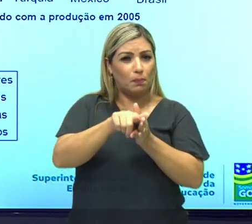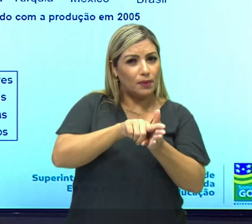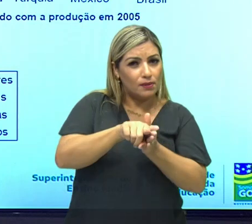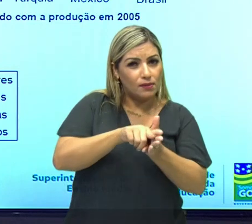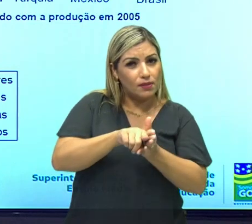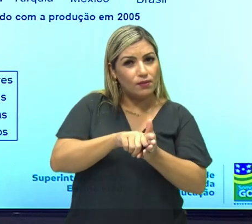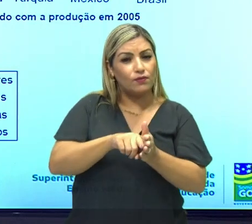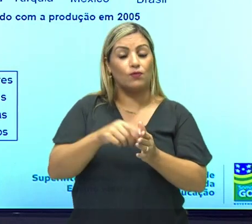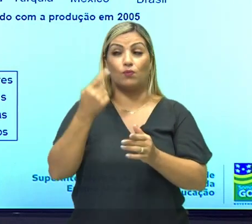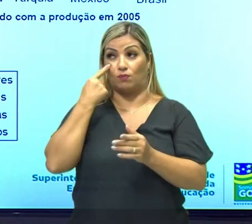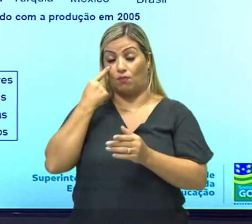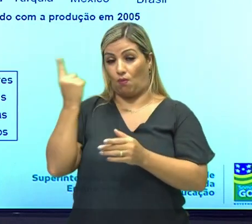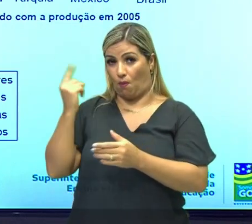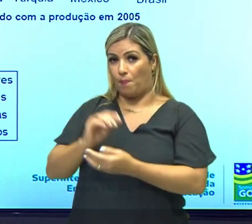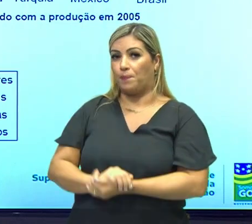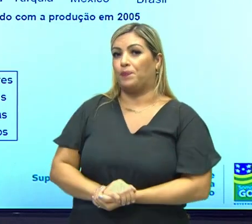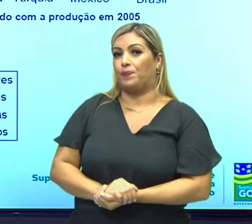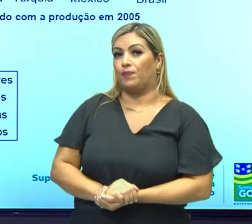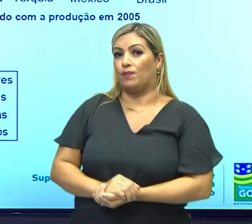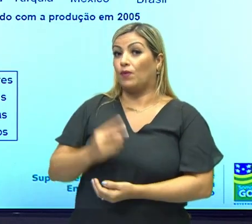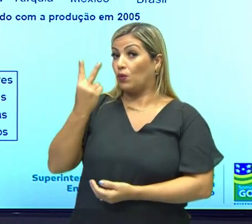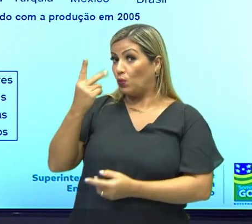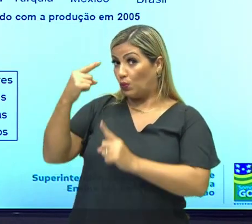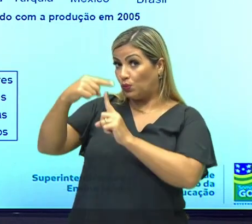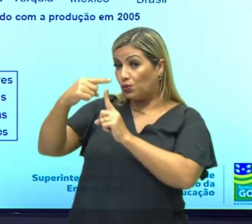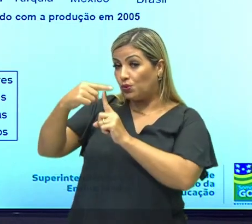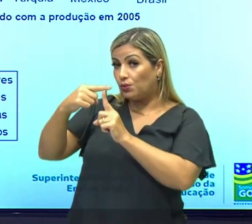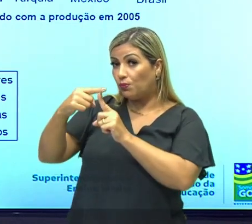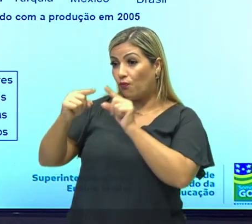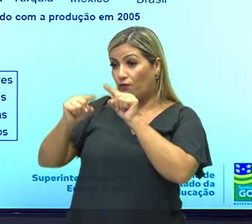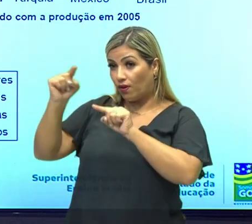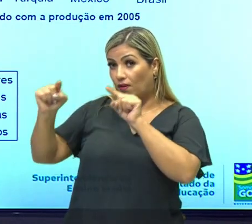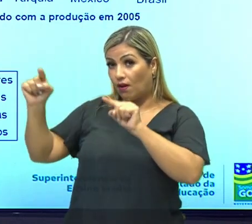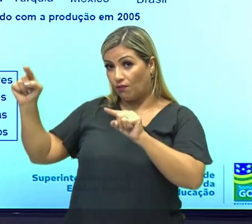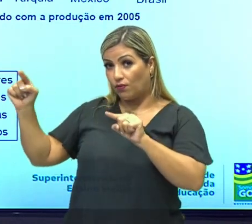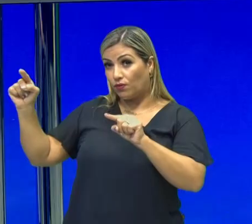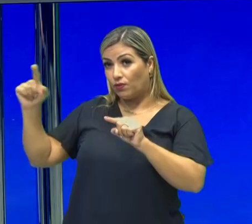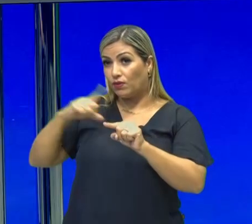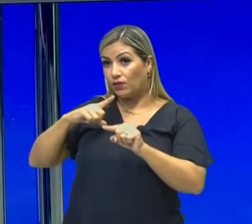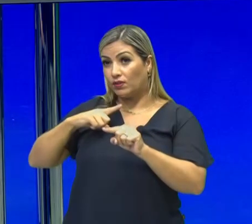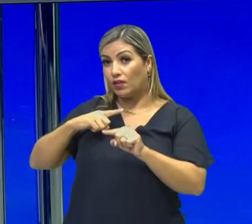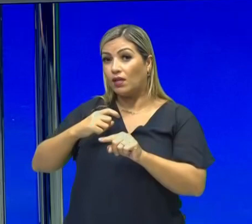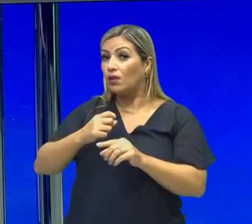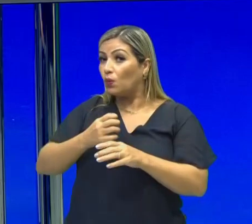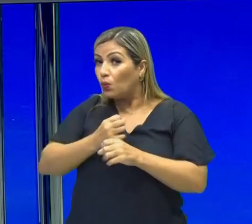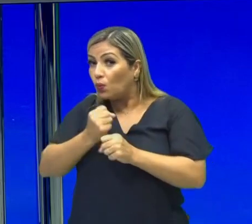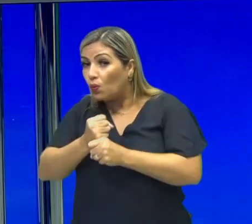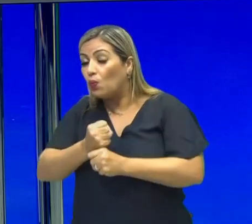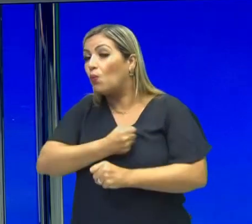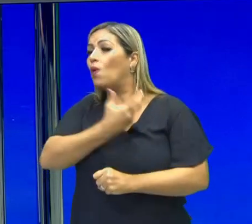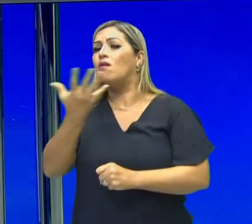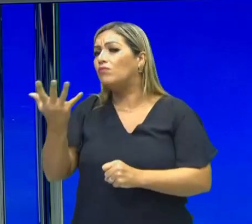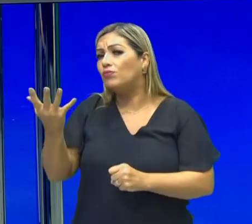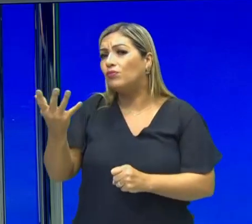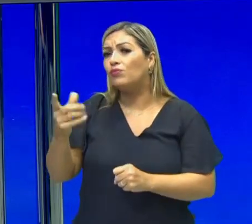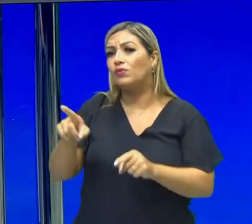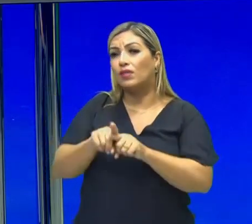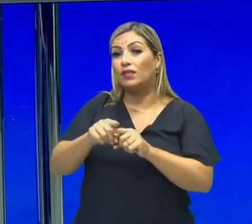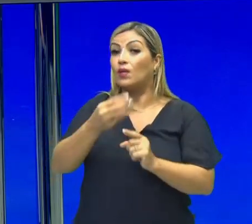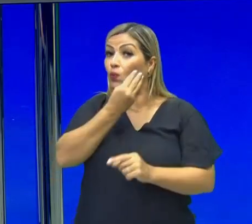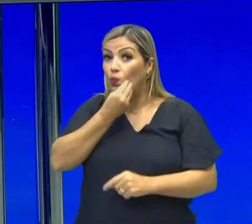presente no gráfico. Quais são esses dois tipos de variáveis? Tem as variáveis quantitativas e as variáveis